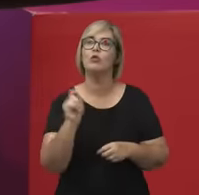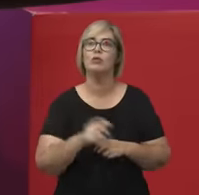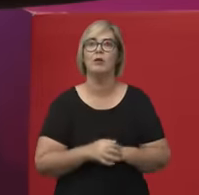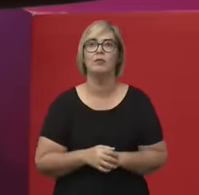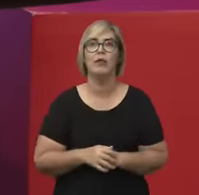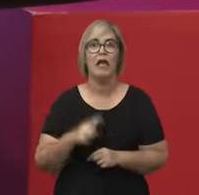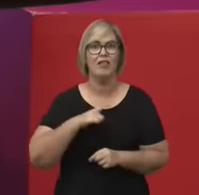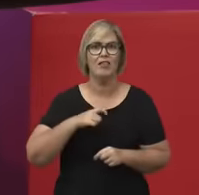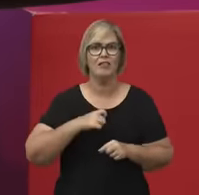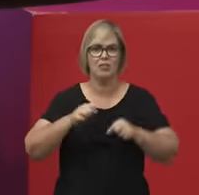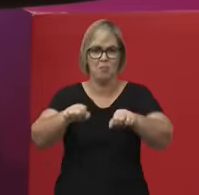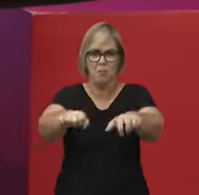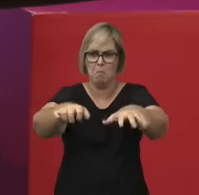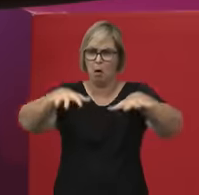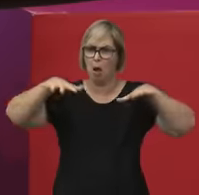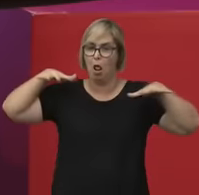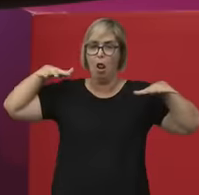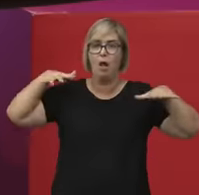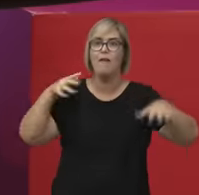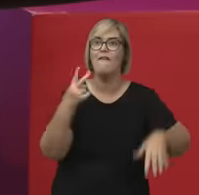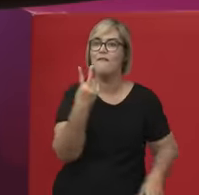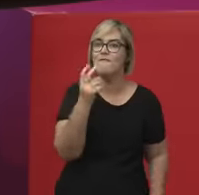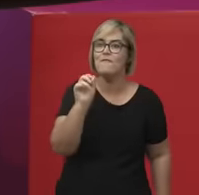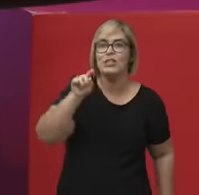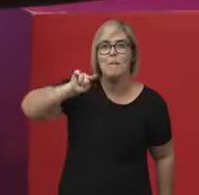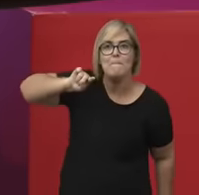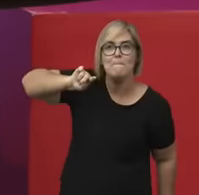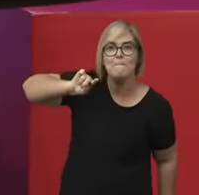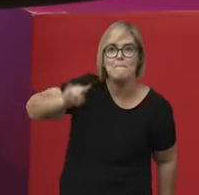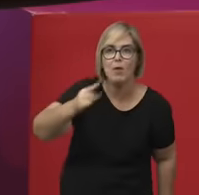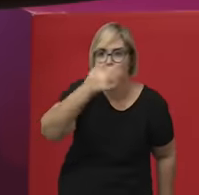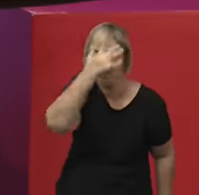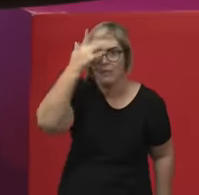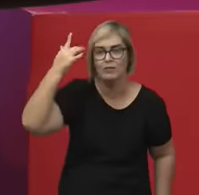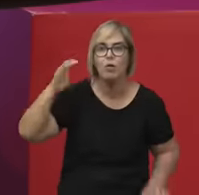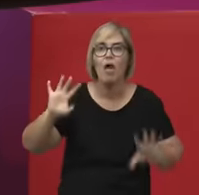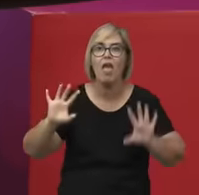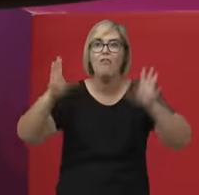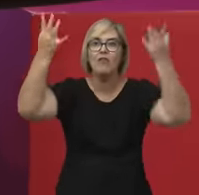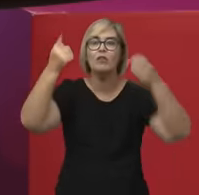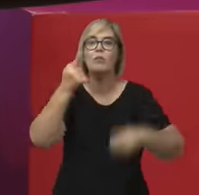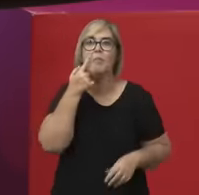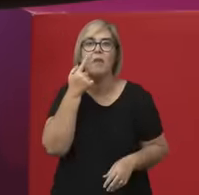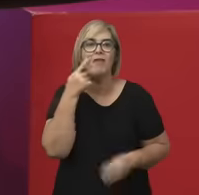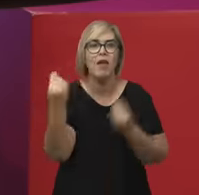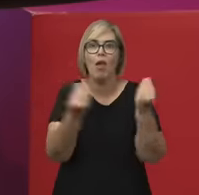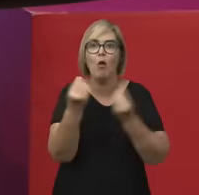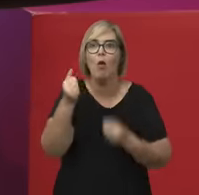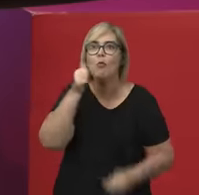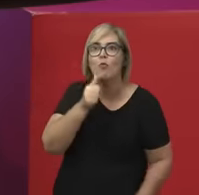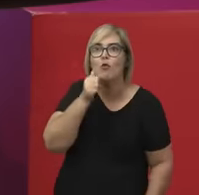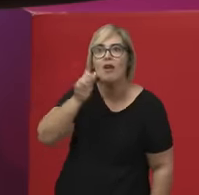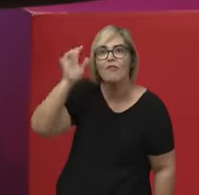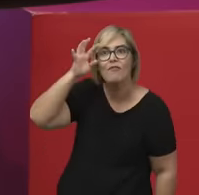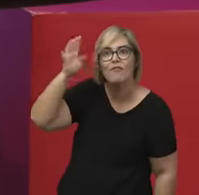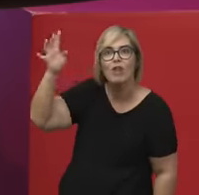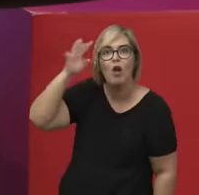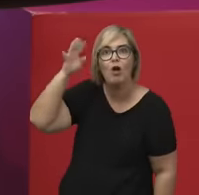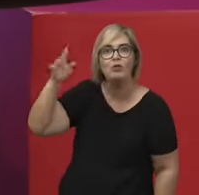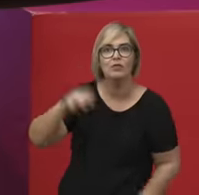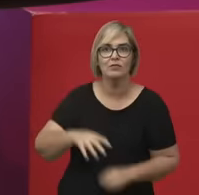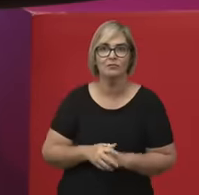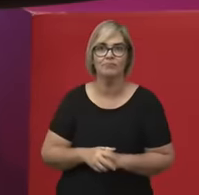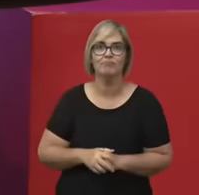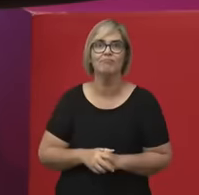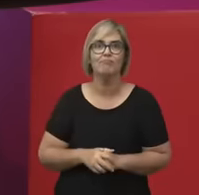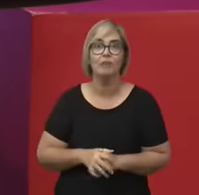que tinham mais de 20 mil pessoas assistindo à formatura dessa mulher filósofa e que, por conta disso, a universidade resolveu